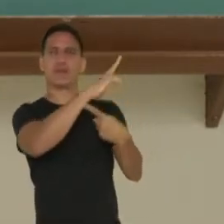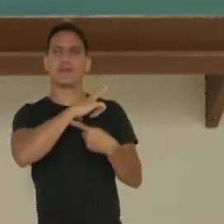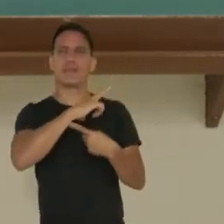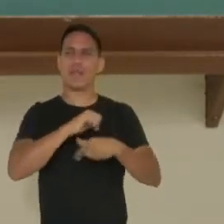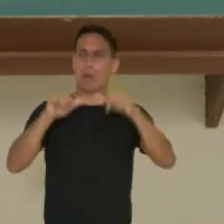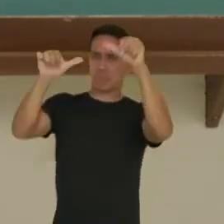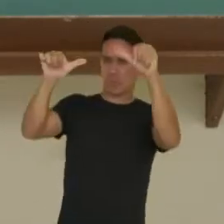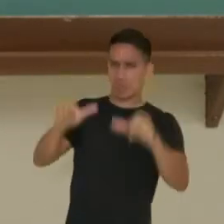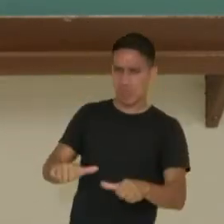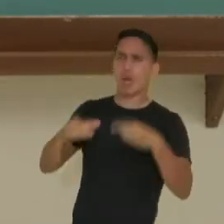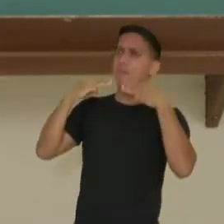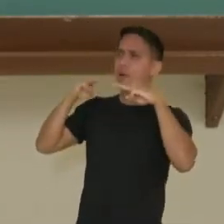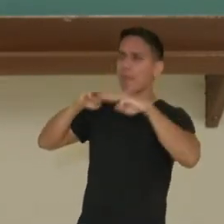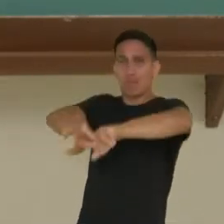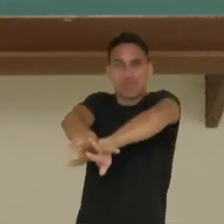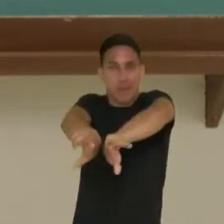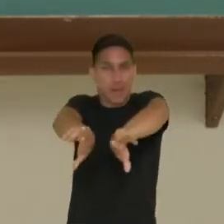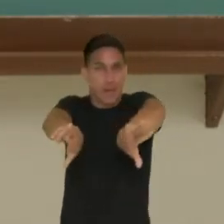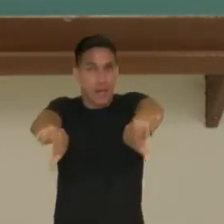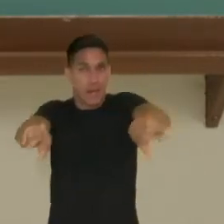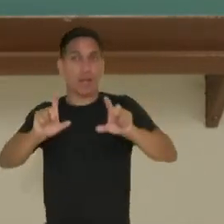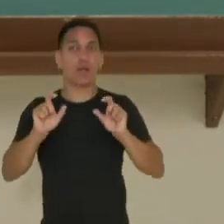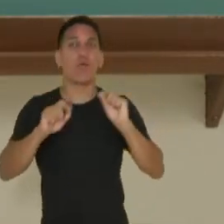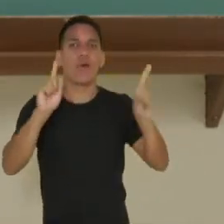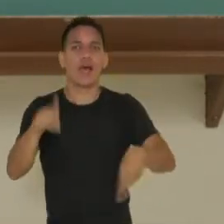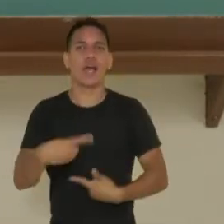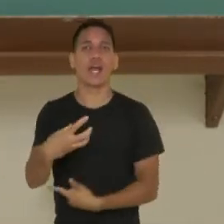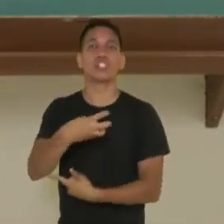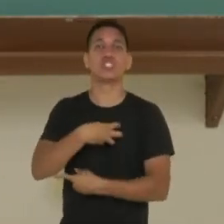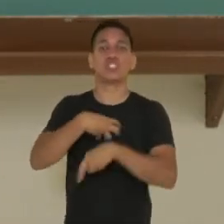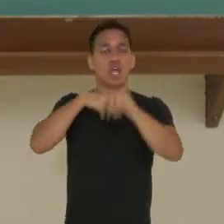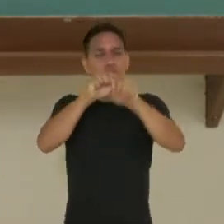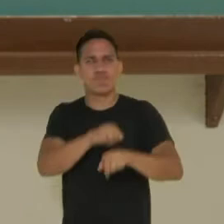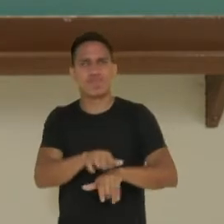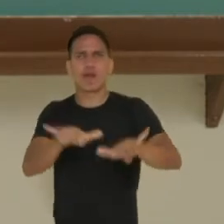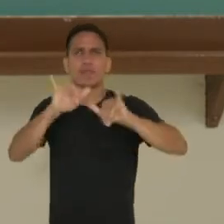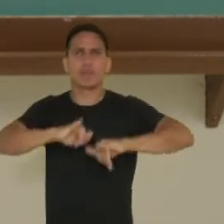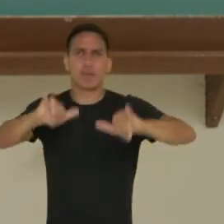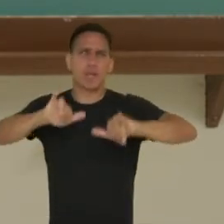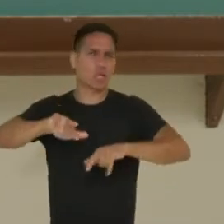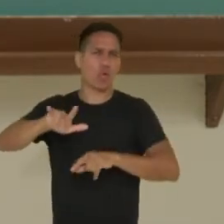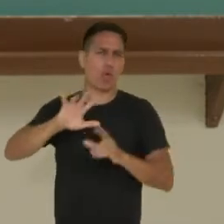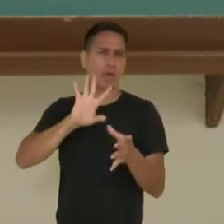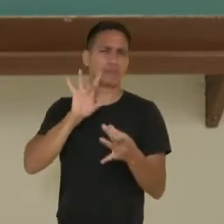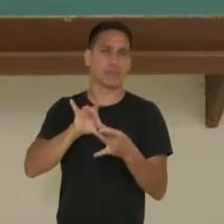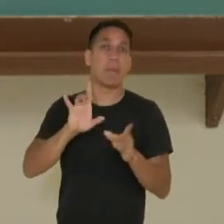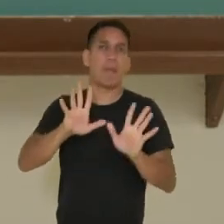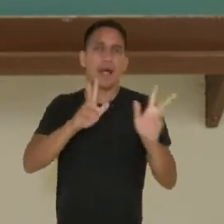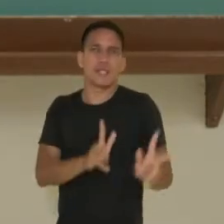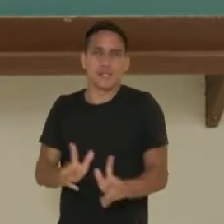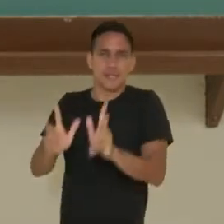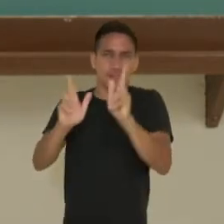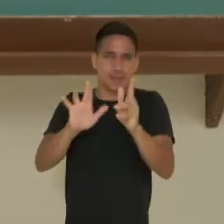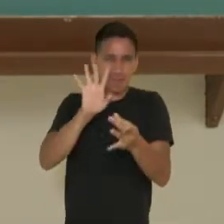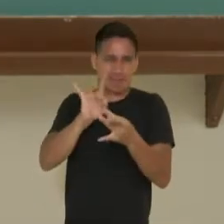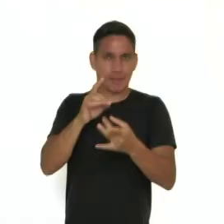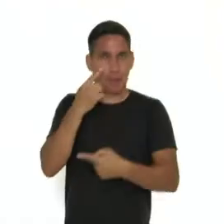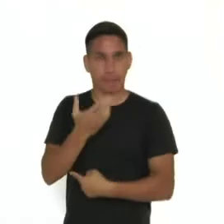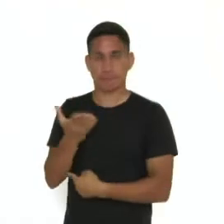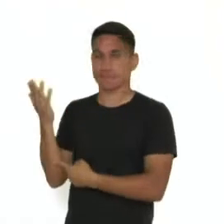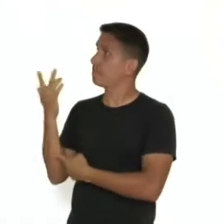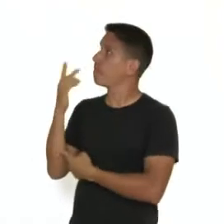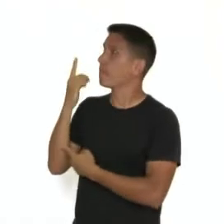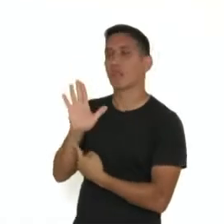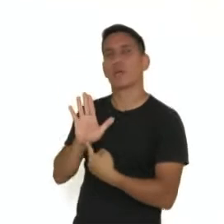geral, mas uma peça publicitária. Não a campanha toda necessariamente, mas aquele recorte específico. Vamos lá, falando